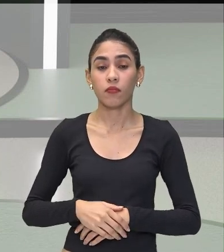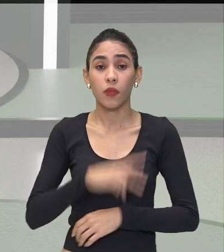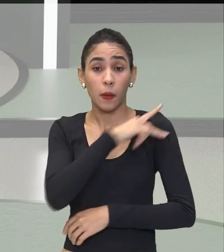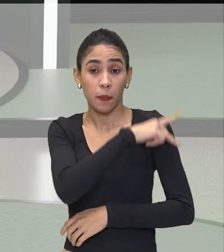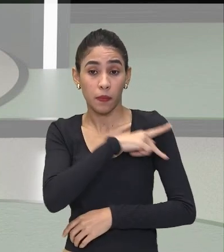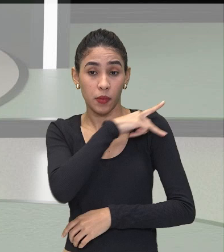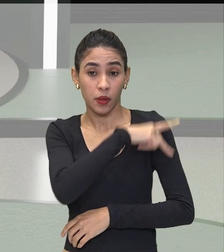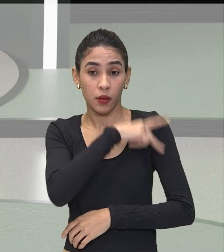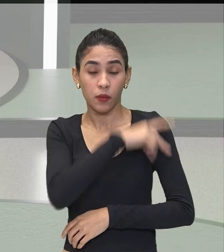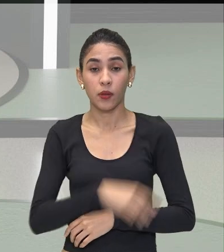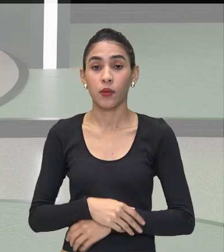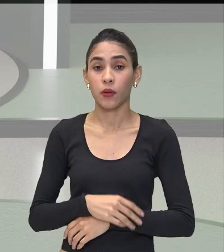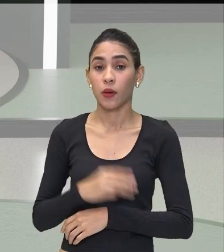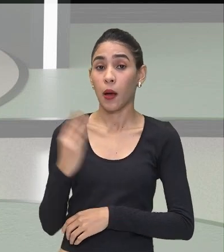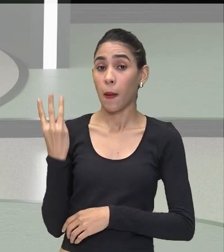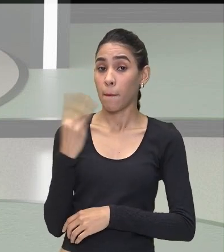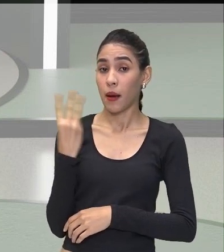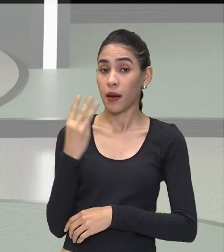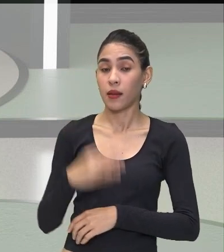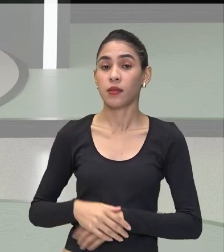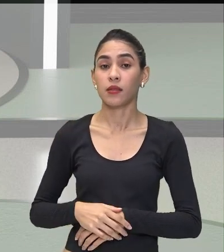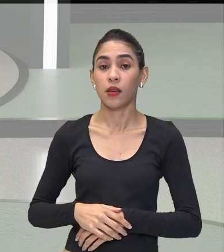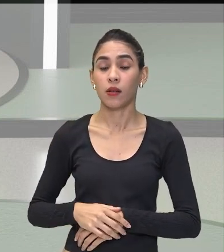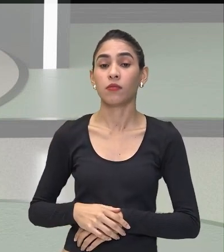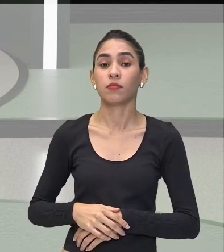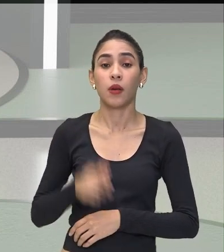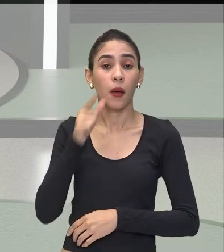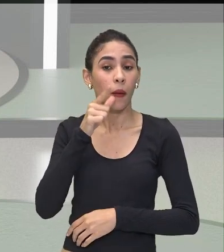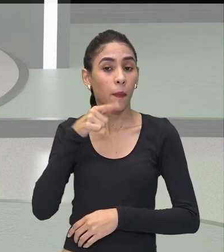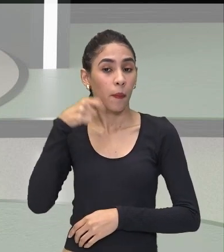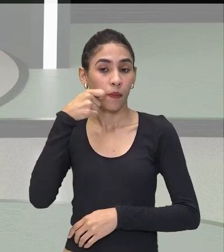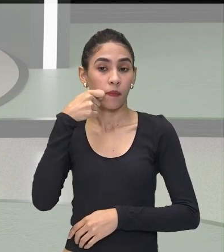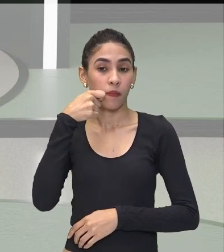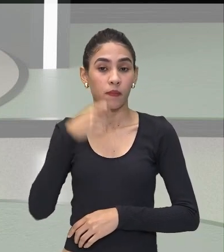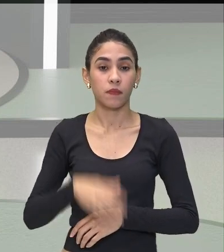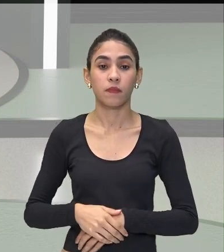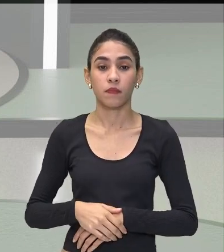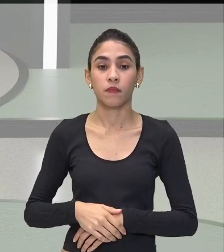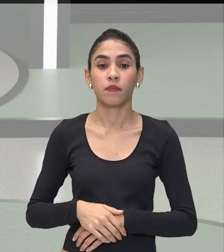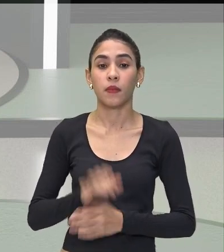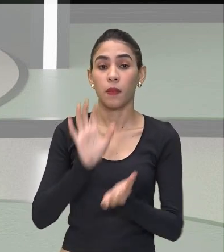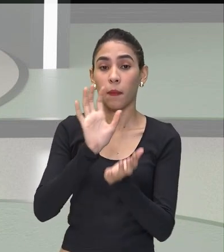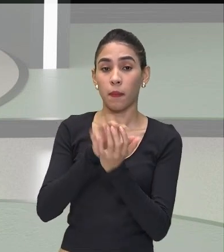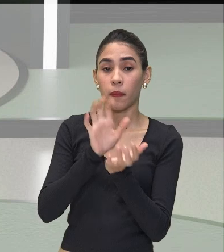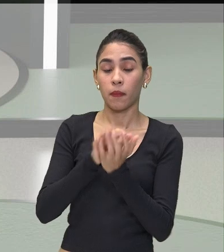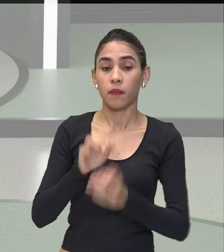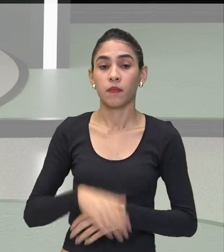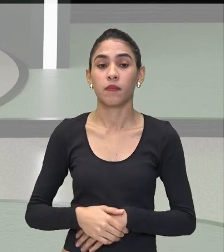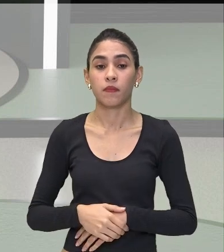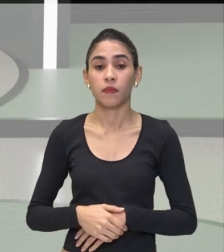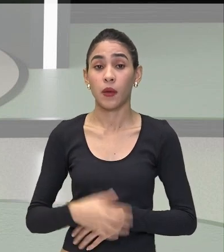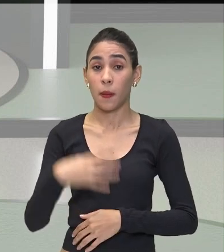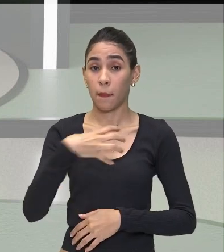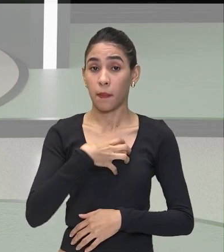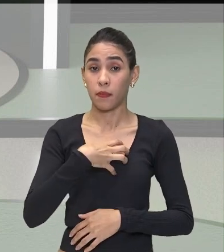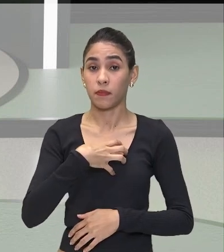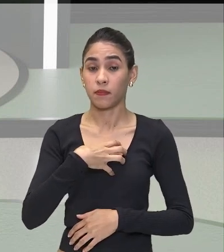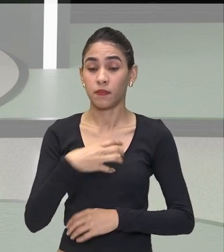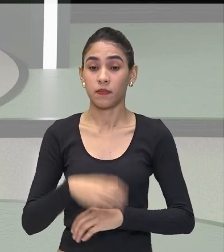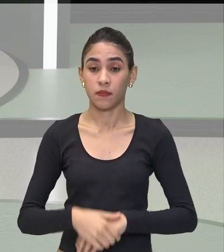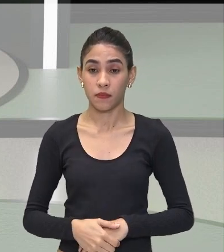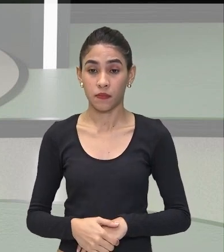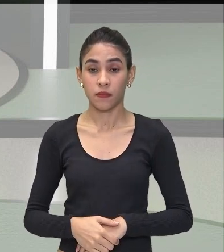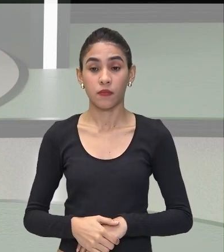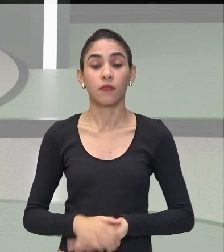Maranhão Alagoas Alagoas Tem mais Pernambuco Sergipe E Bahia Então o